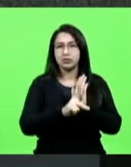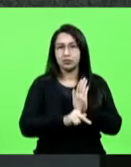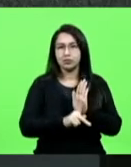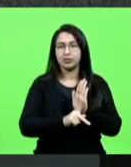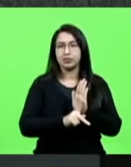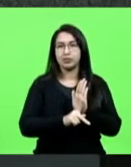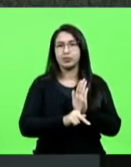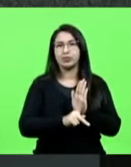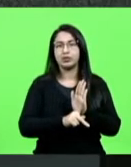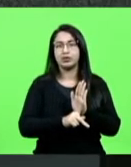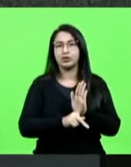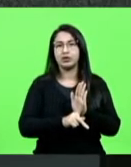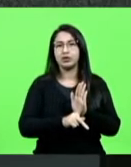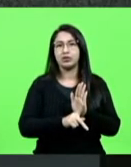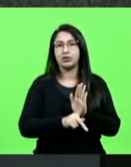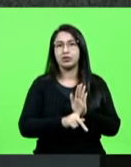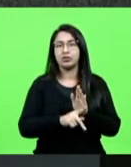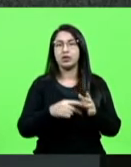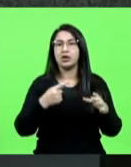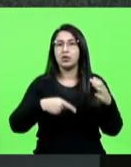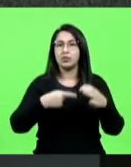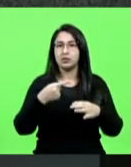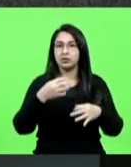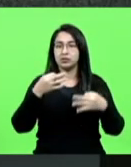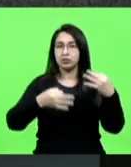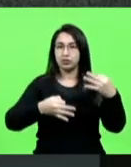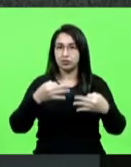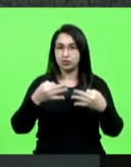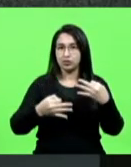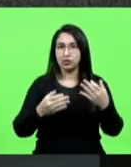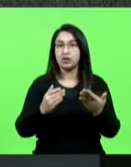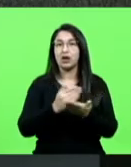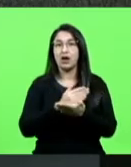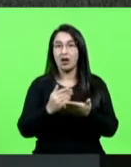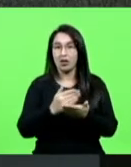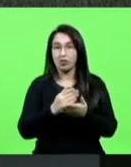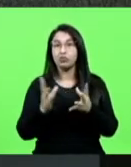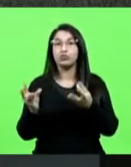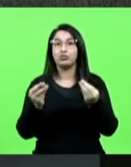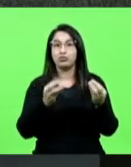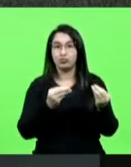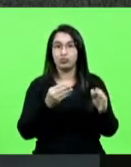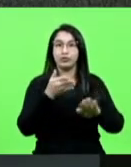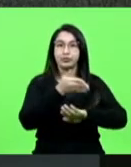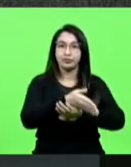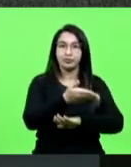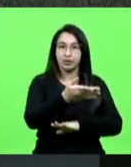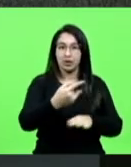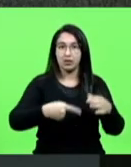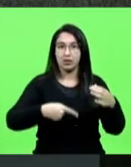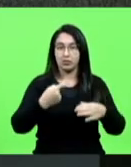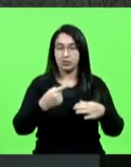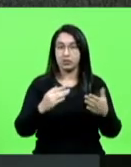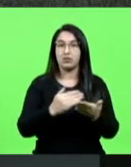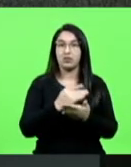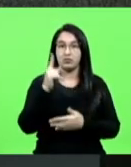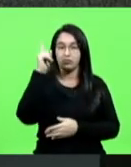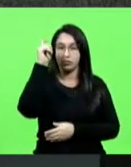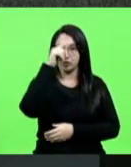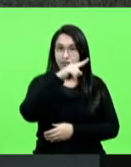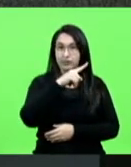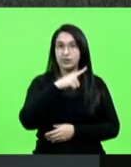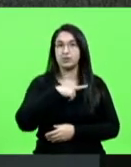Justiça, porque muitos projetos têm passado por ali, passaram pelo menos, com alguma dificuldade quando se trata